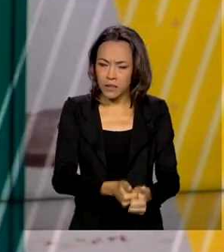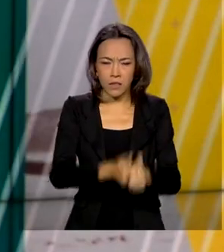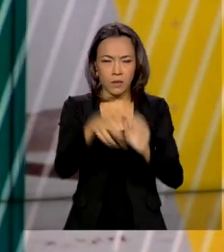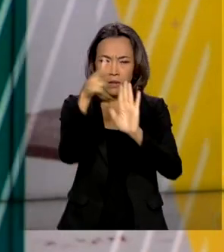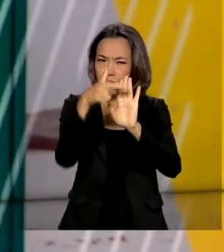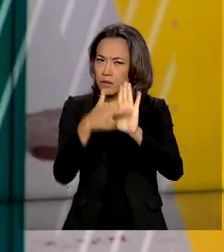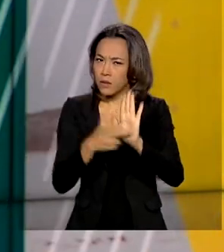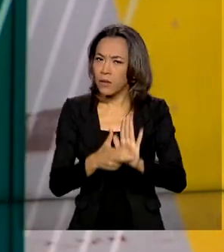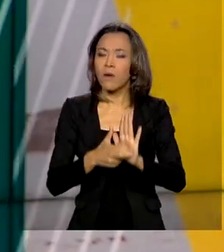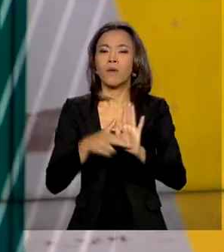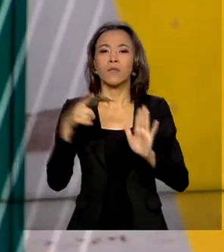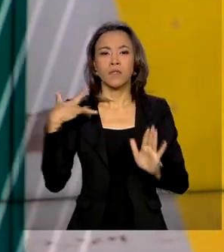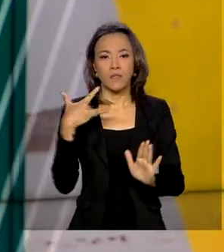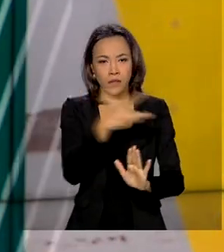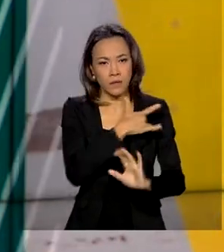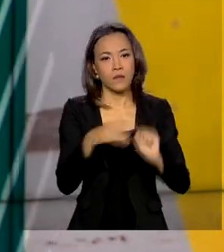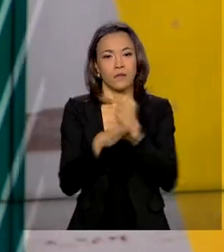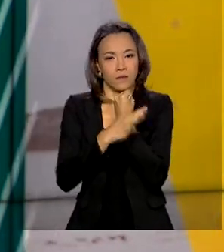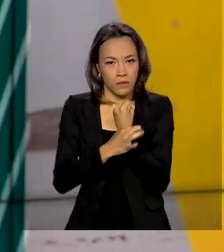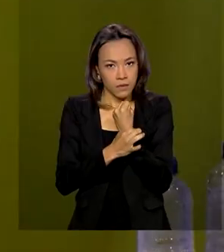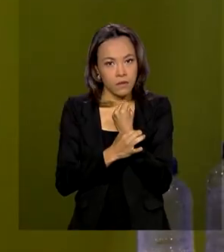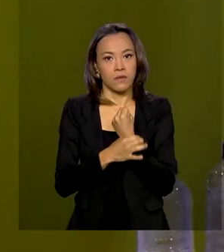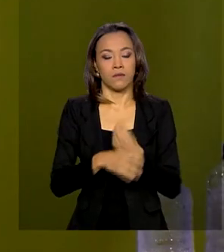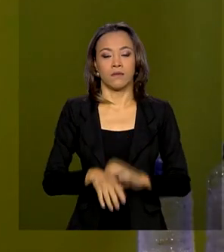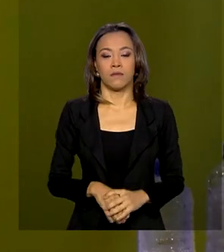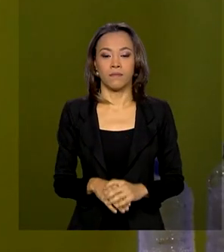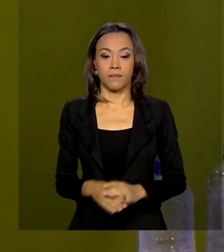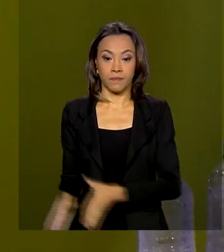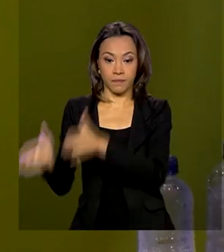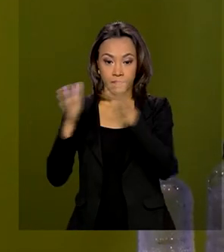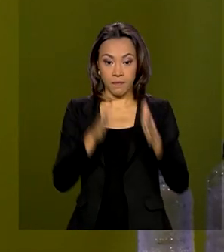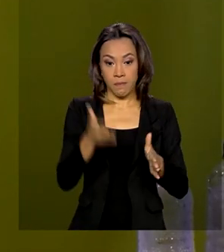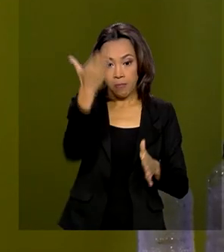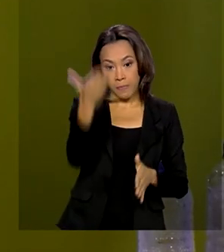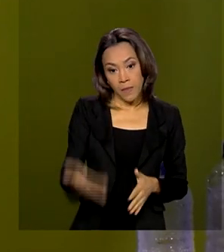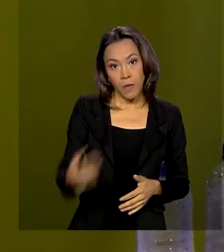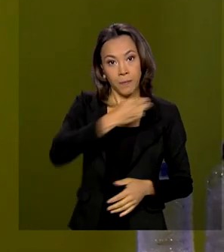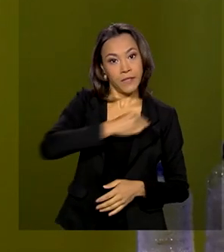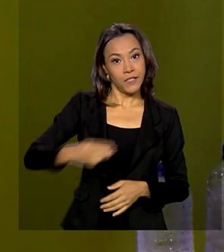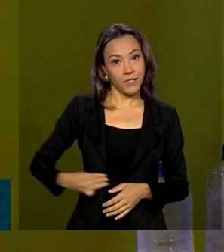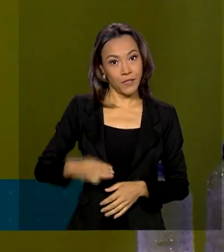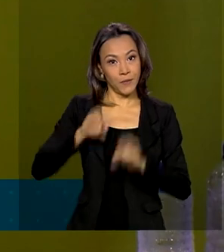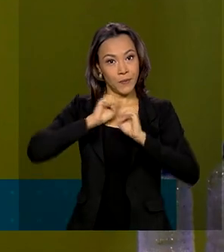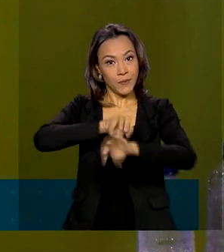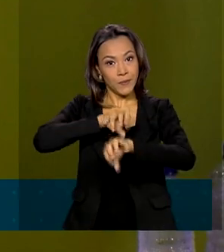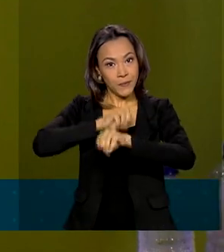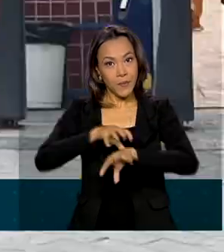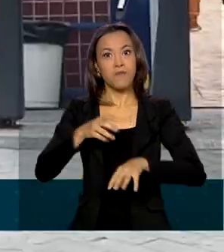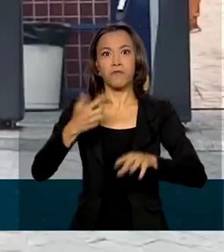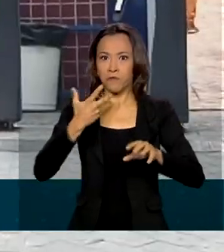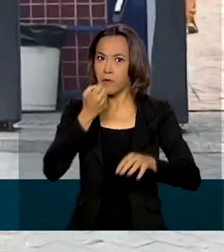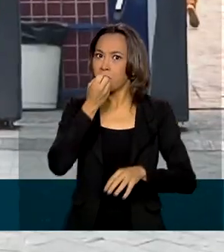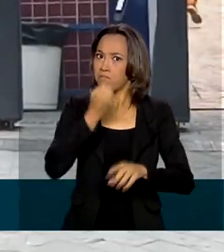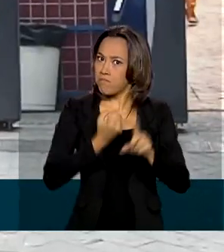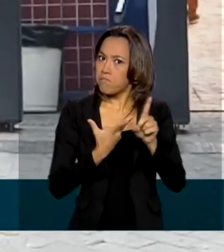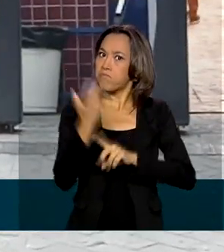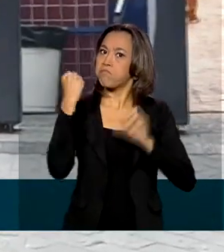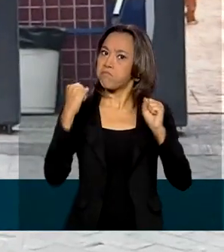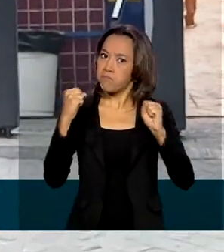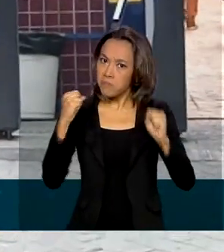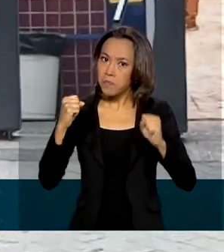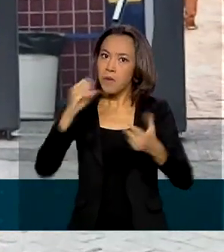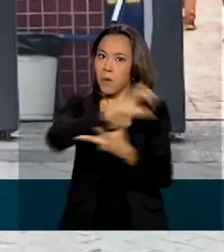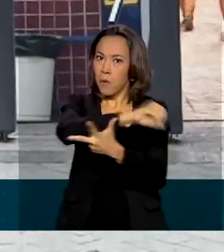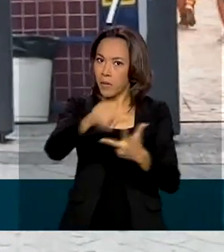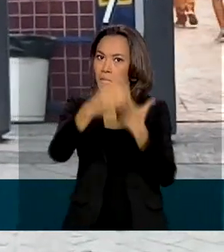as normas de saúde exigidas. Para o ministro da Educação, foi um Enem vitorioso. Segundo ele, a